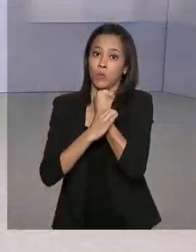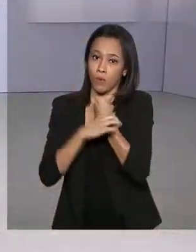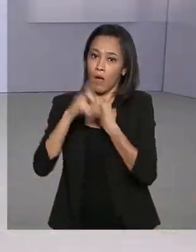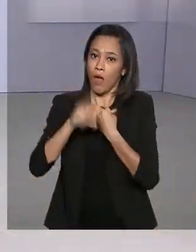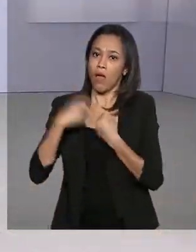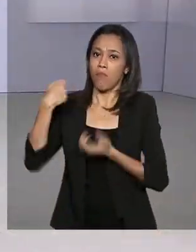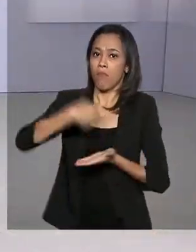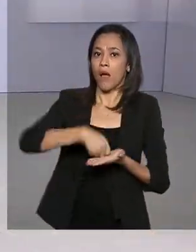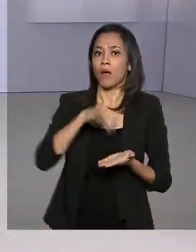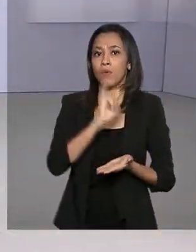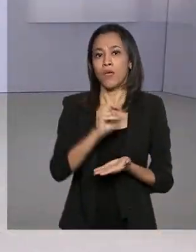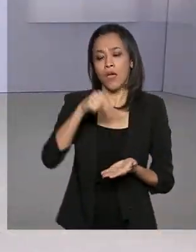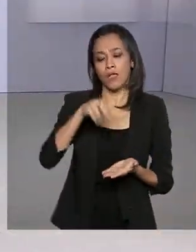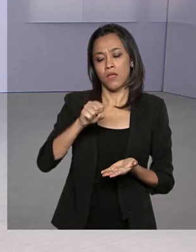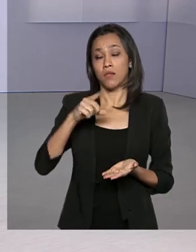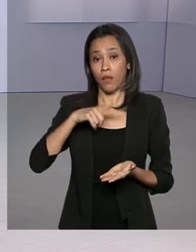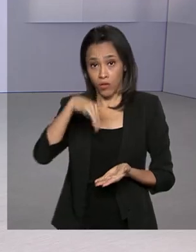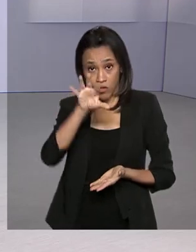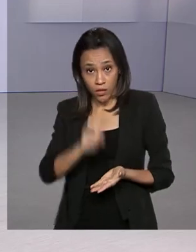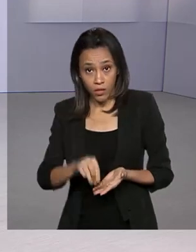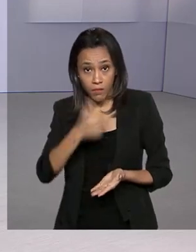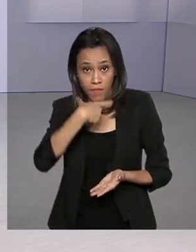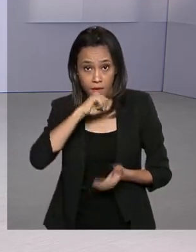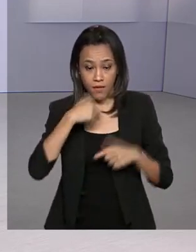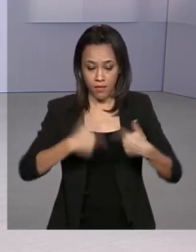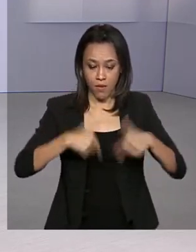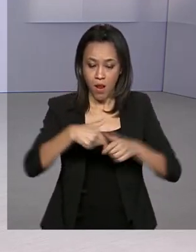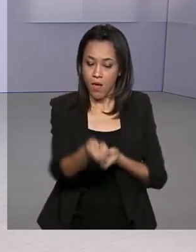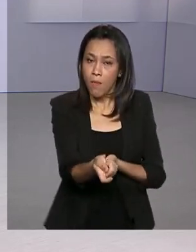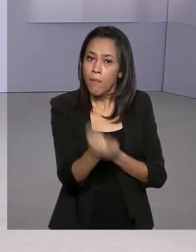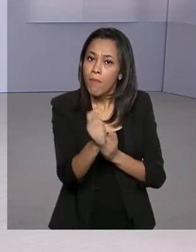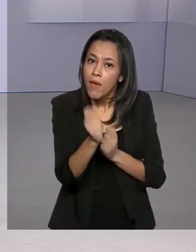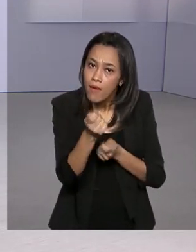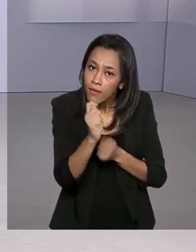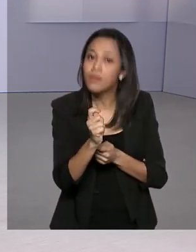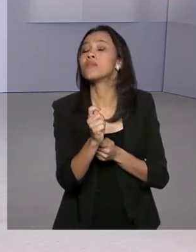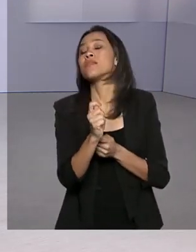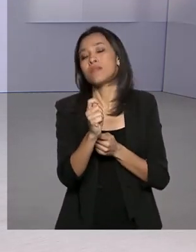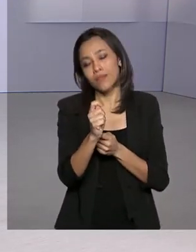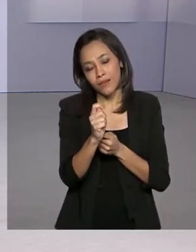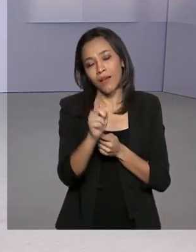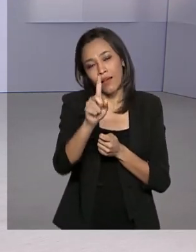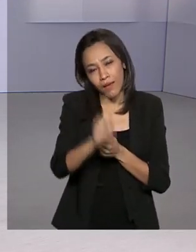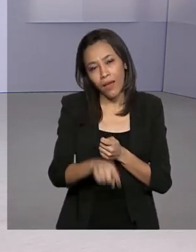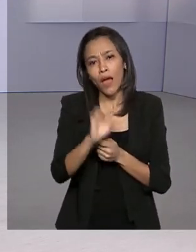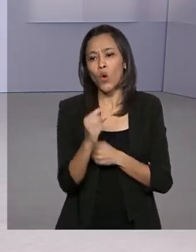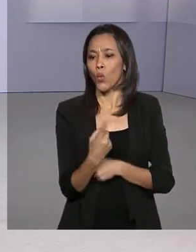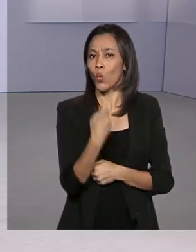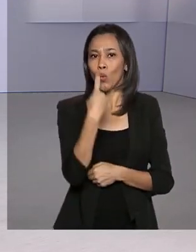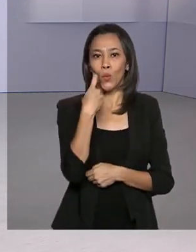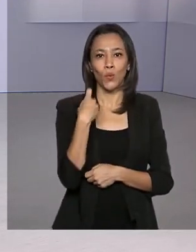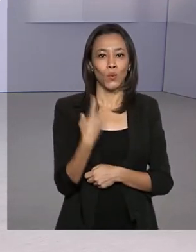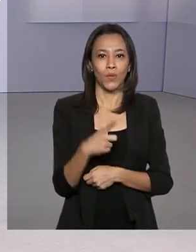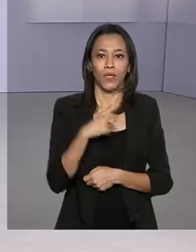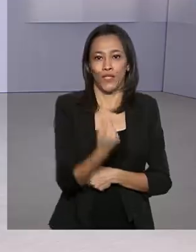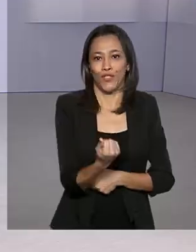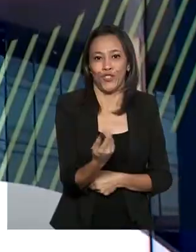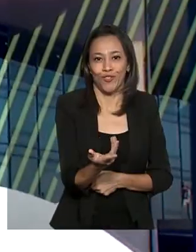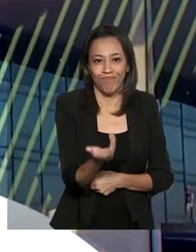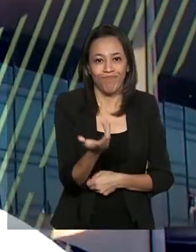tem direito aos pescadores que tenham a atividade de pesca comercial artesanal como única fonte de renda familiar.